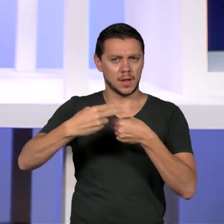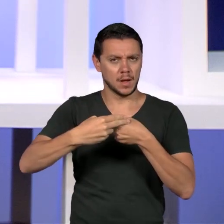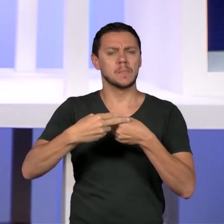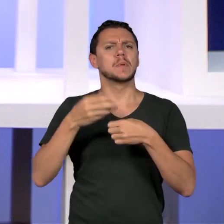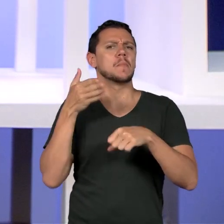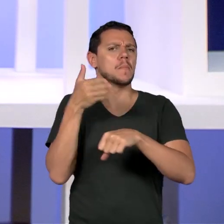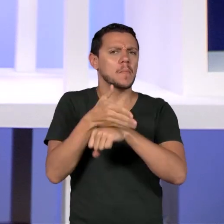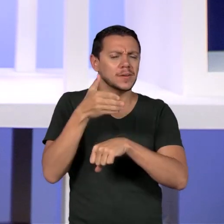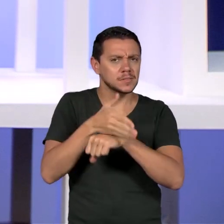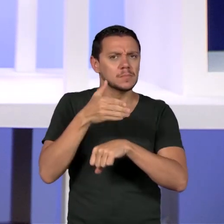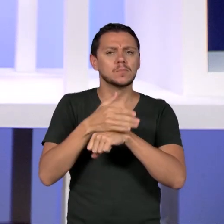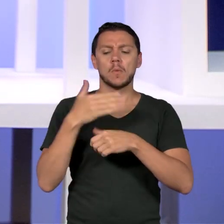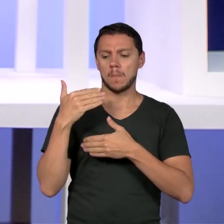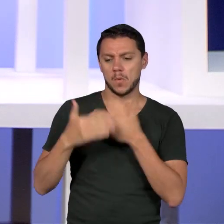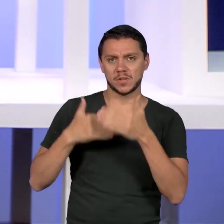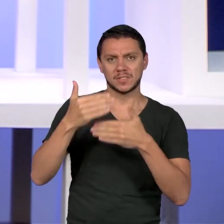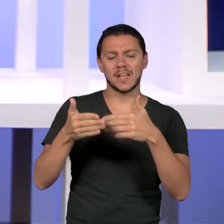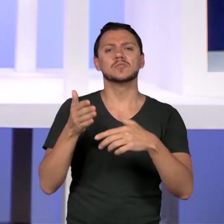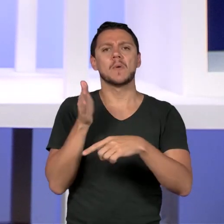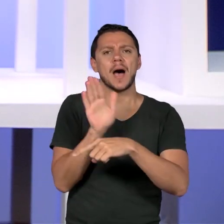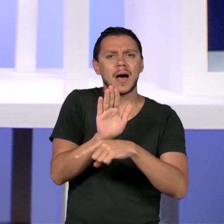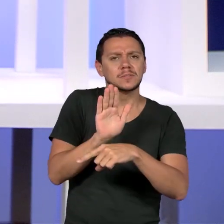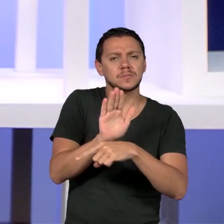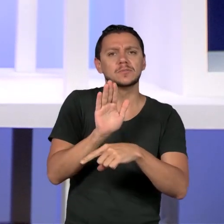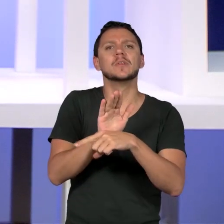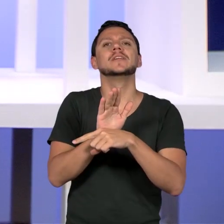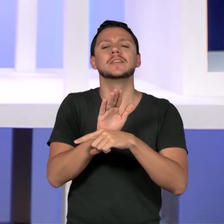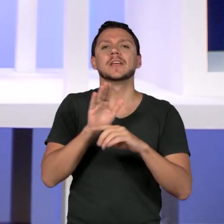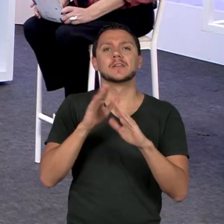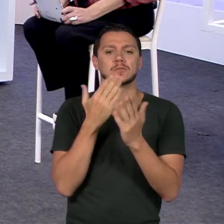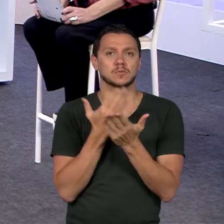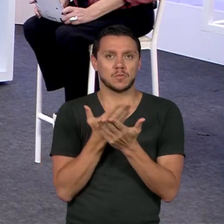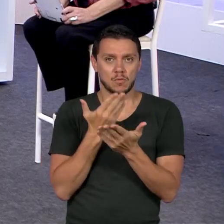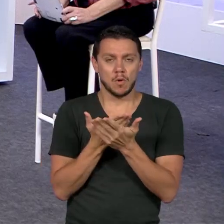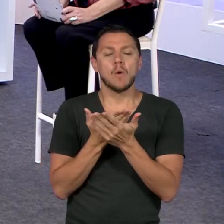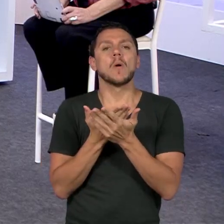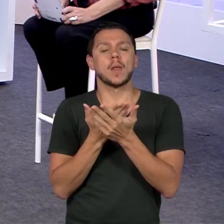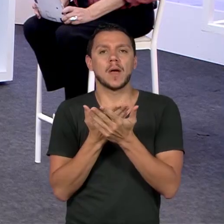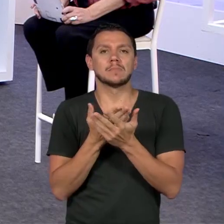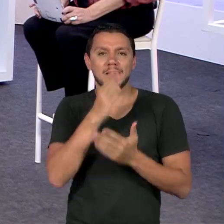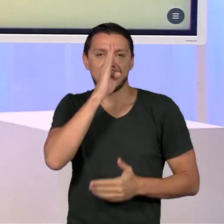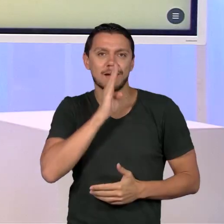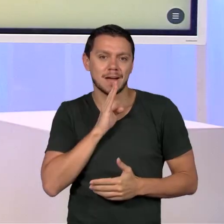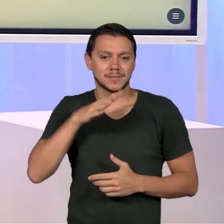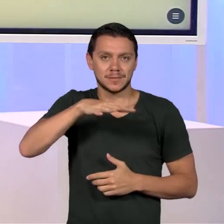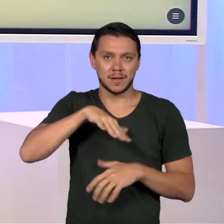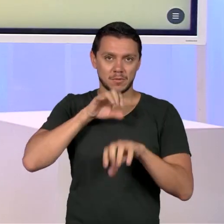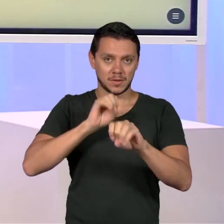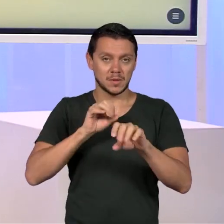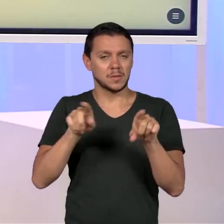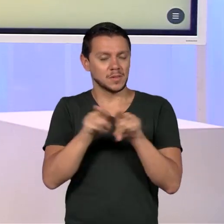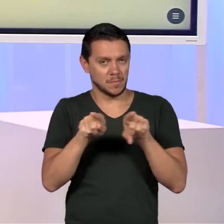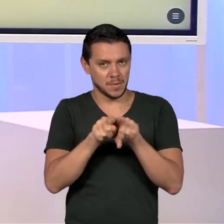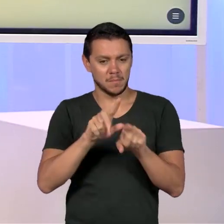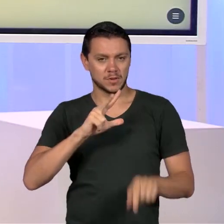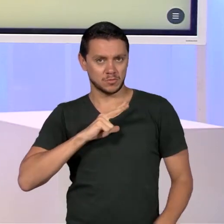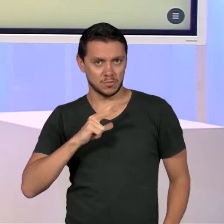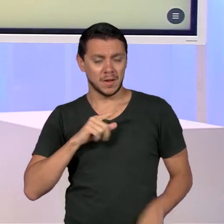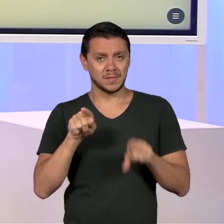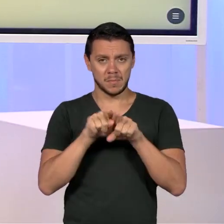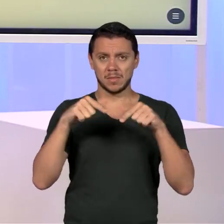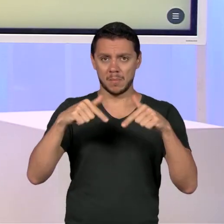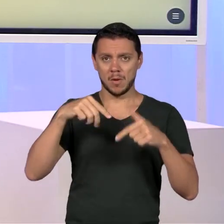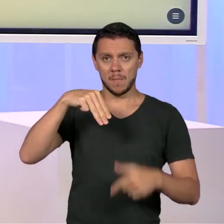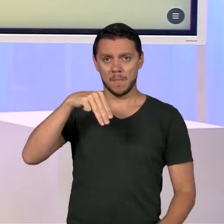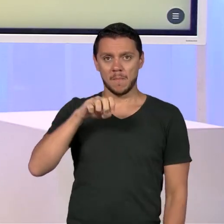em processos de assessoria em redes públicas de educação, também redes particulares, inclusive no MEC. Ela